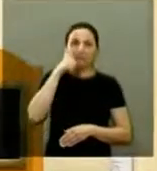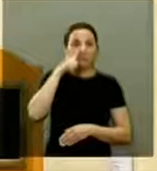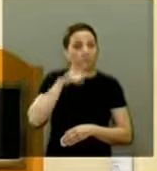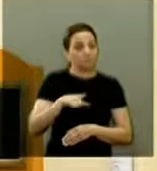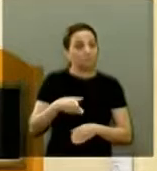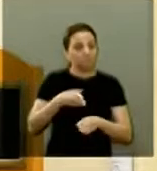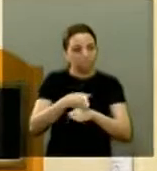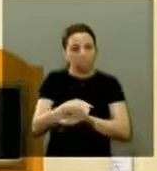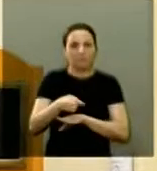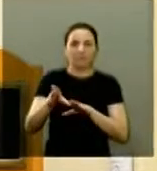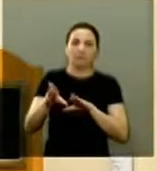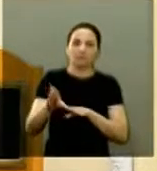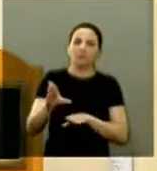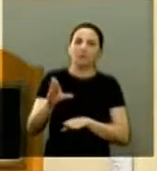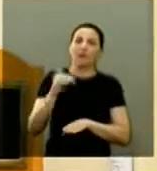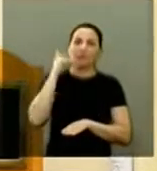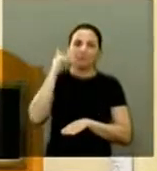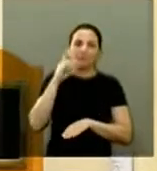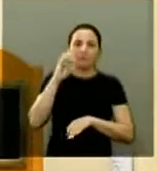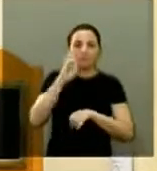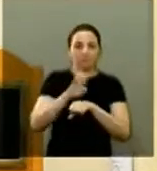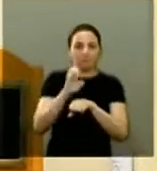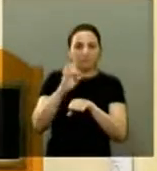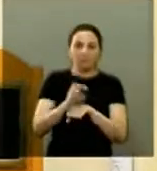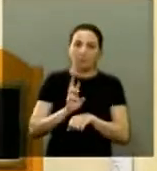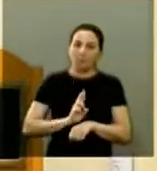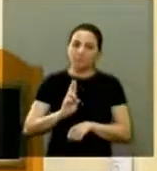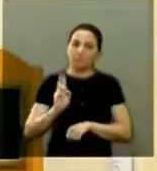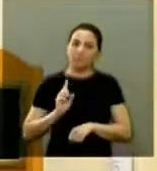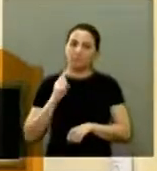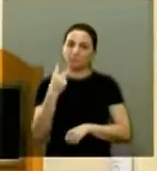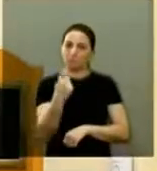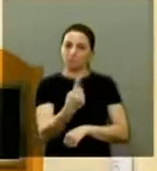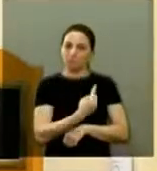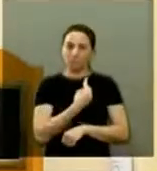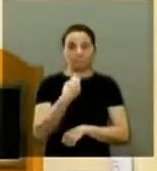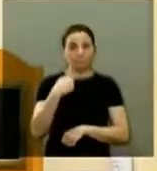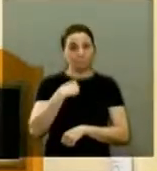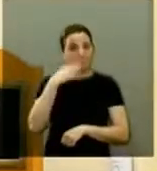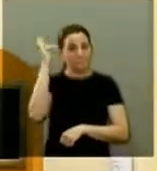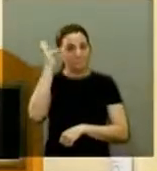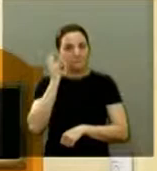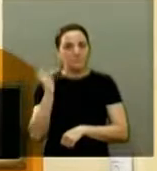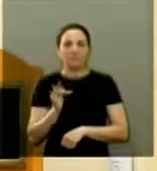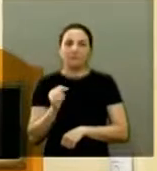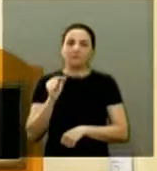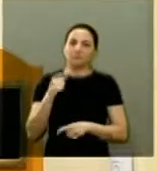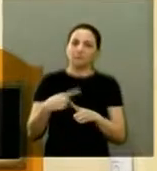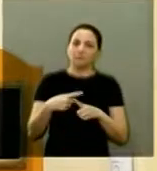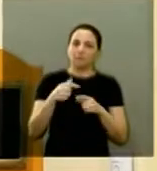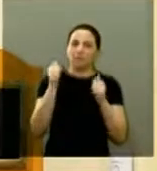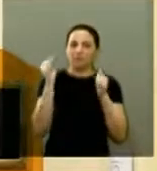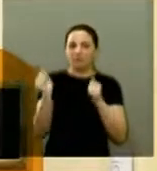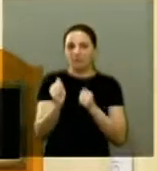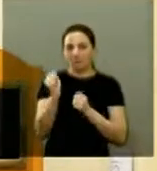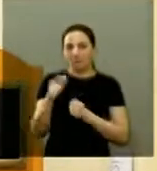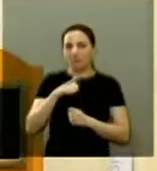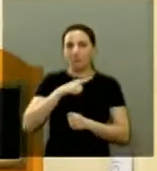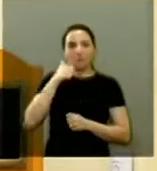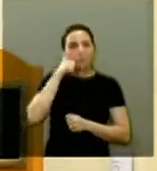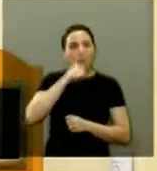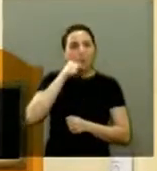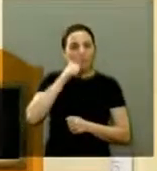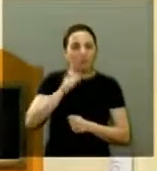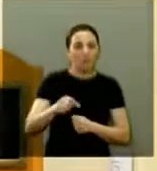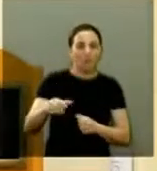agora, sendo deputada estadual, ela vai nos representar a todos e eu fico muito feliz que a Araraquara tenha eleito uma mulher para